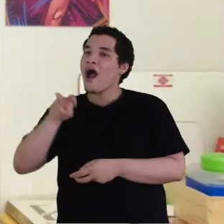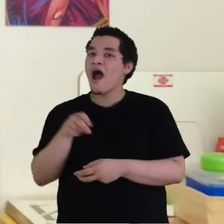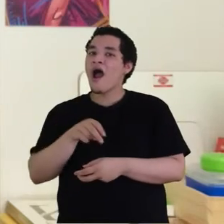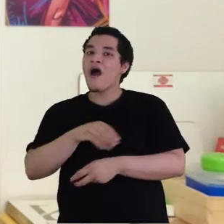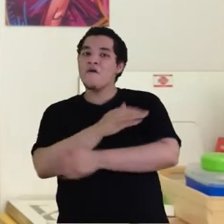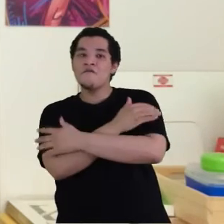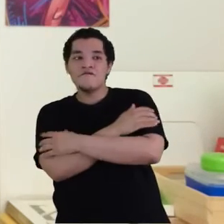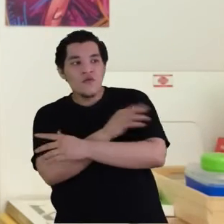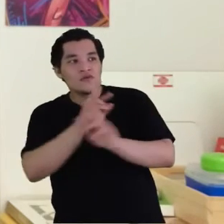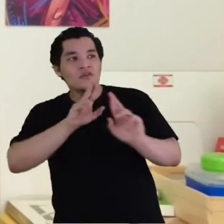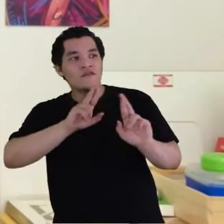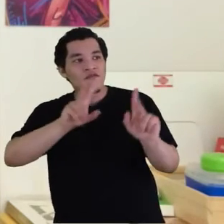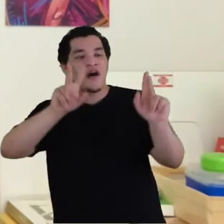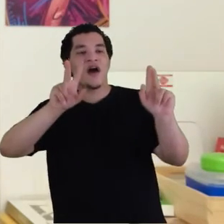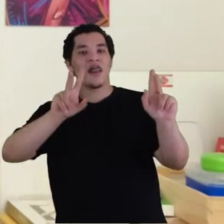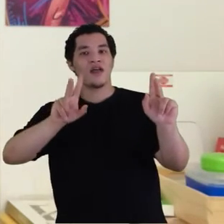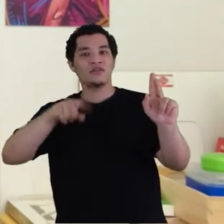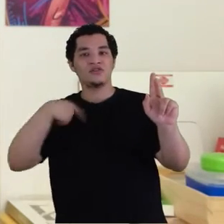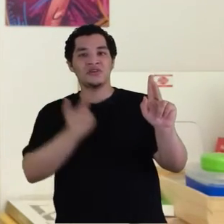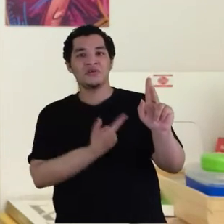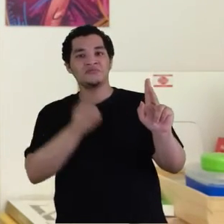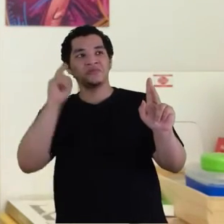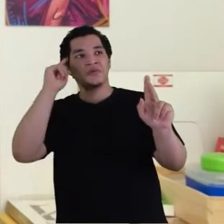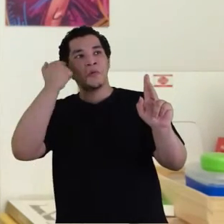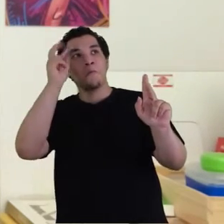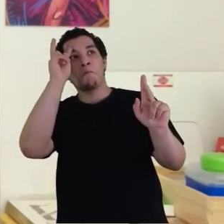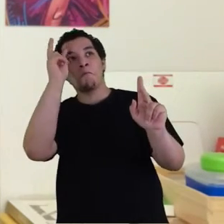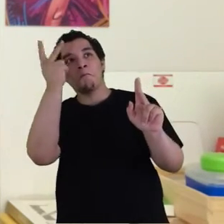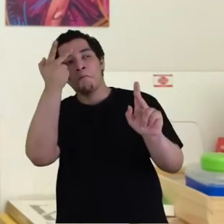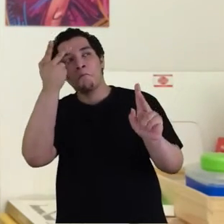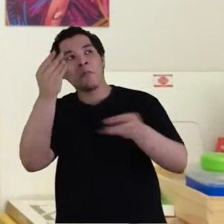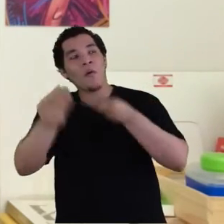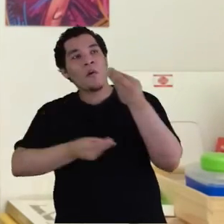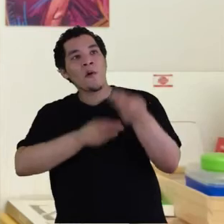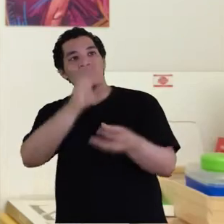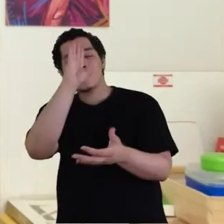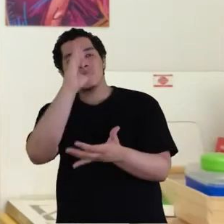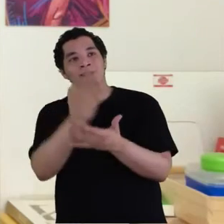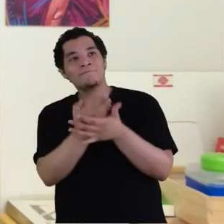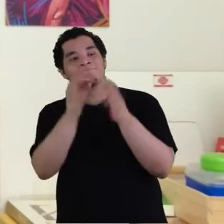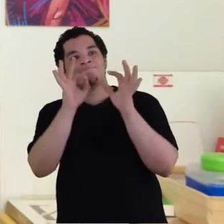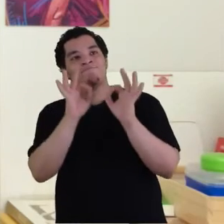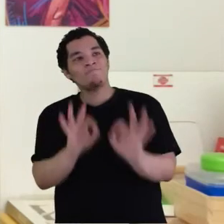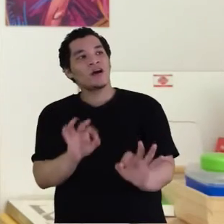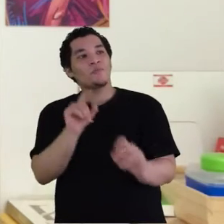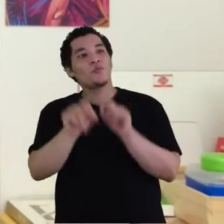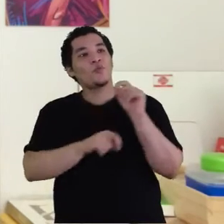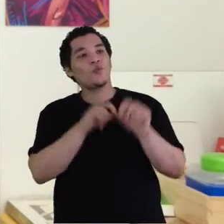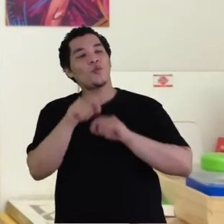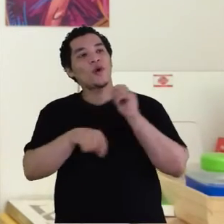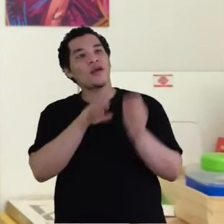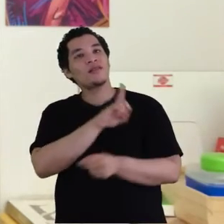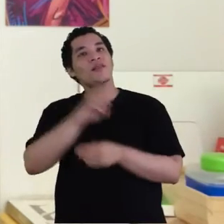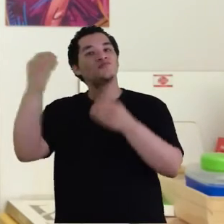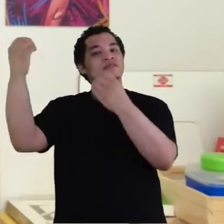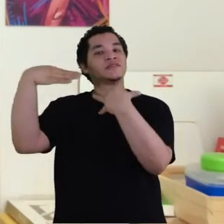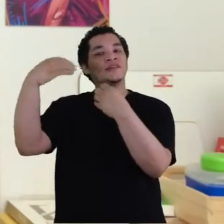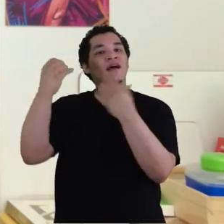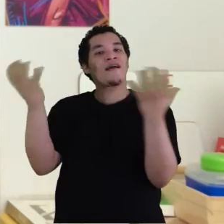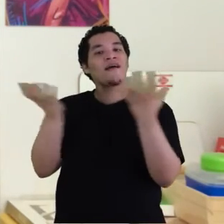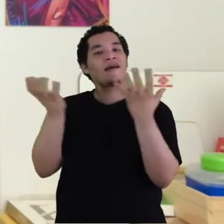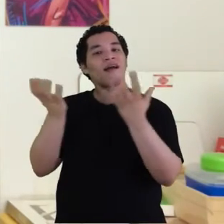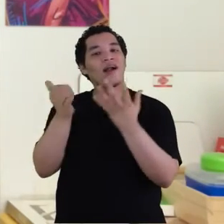vai se impondo e nós vamos deixando de lado o entendimento verdadeiro daquilo que Deus quis nos ensinar.